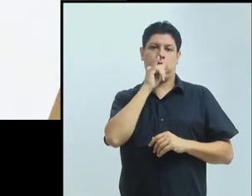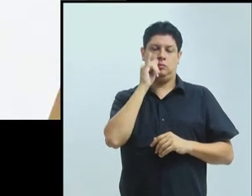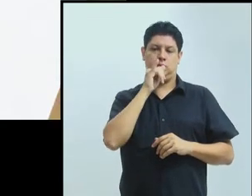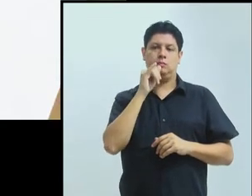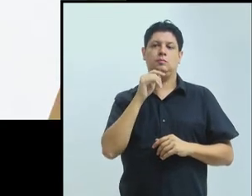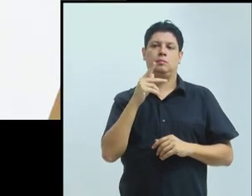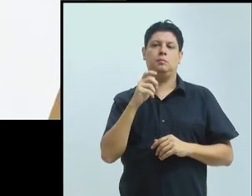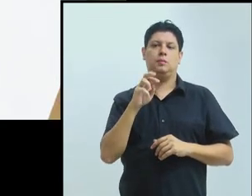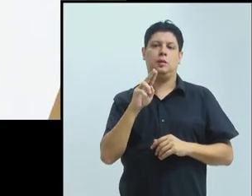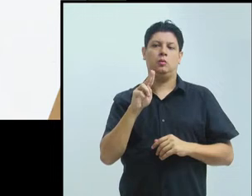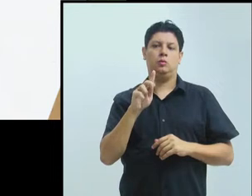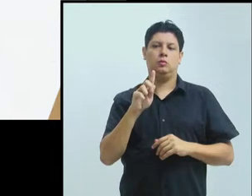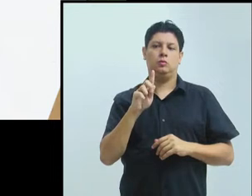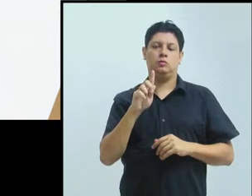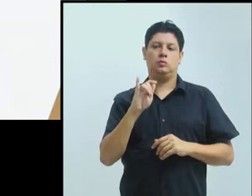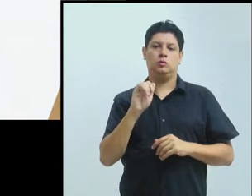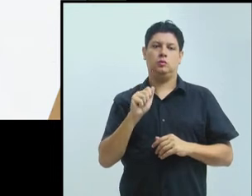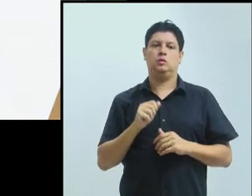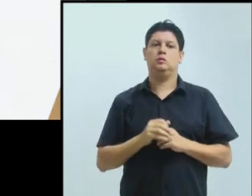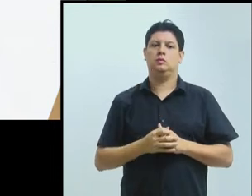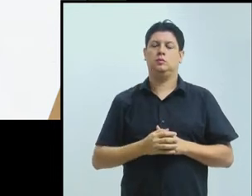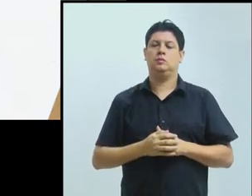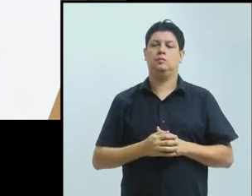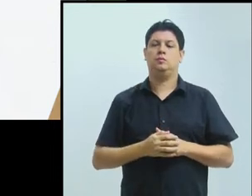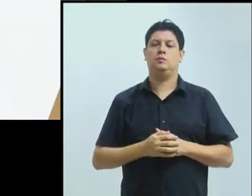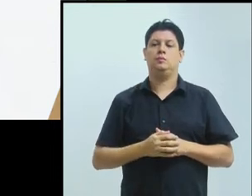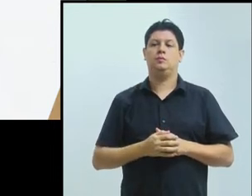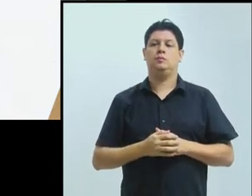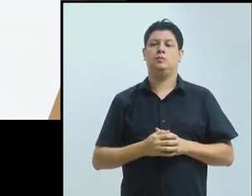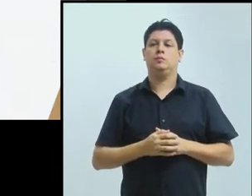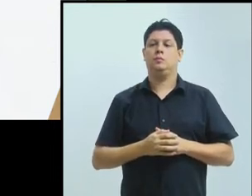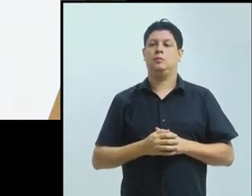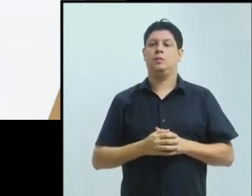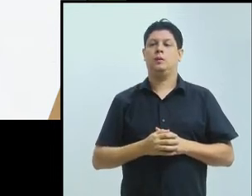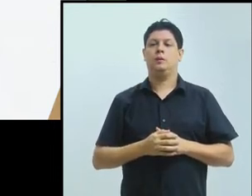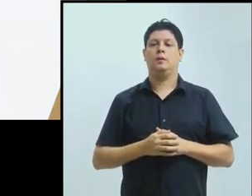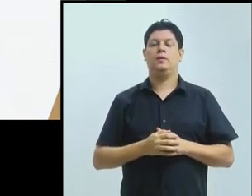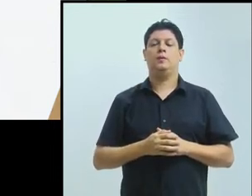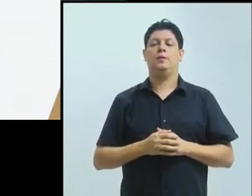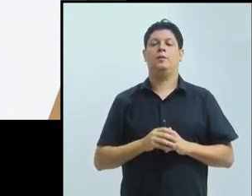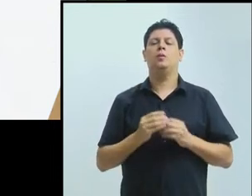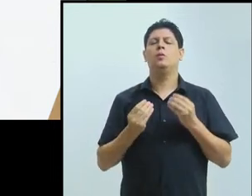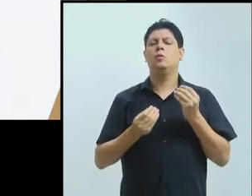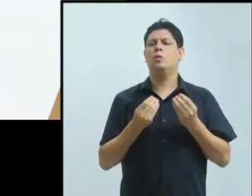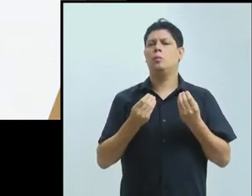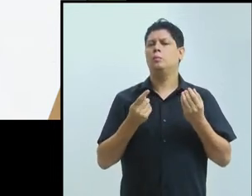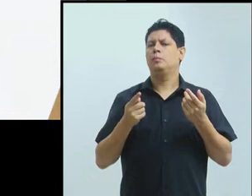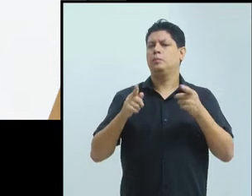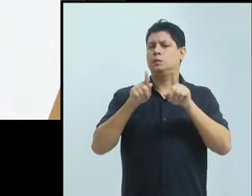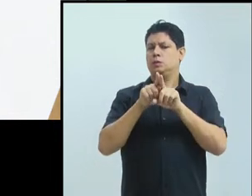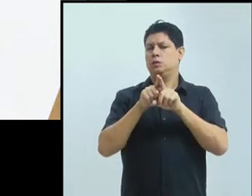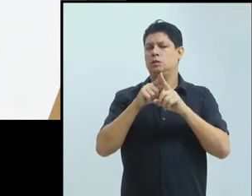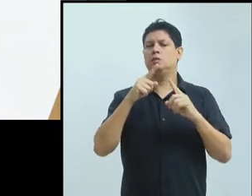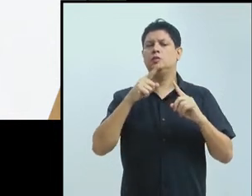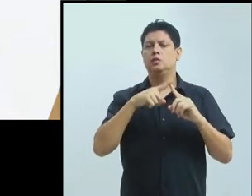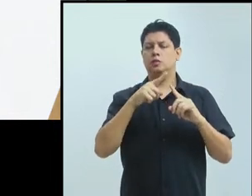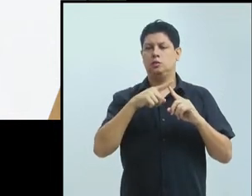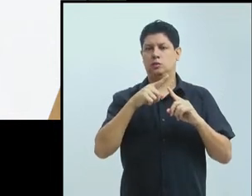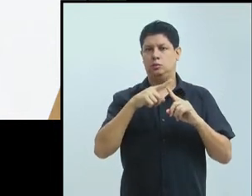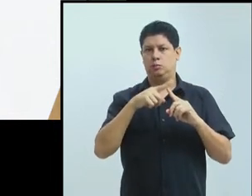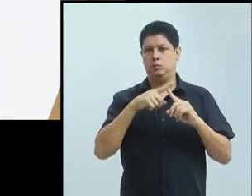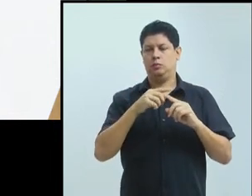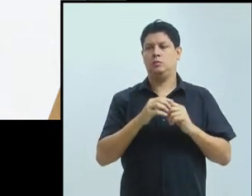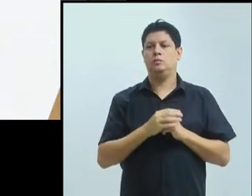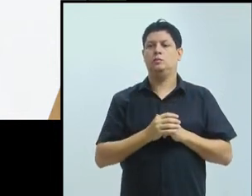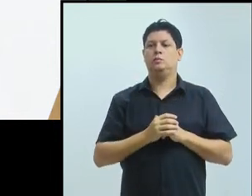passar. O tipo de colaboração, ele se dá... Espero que